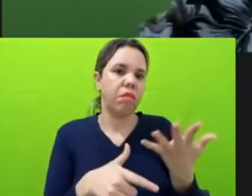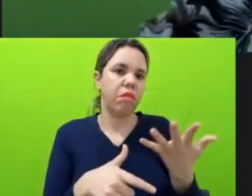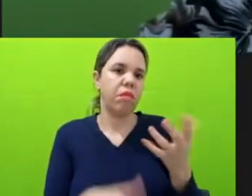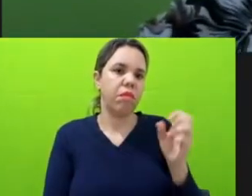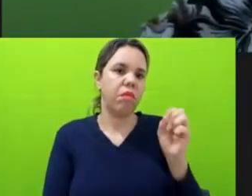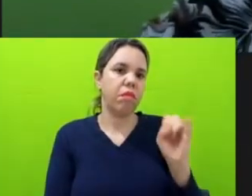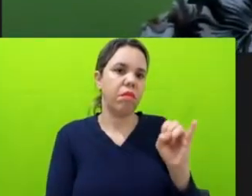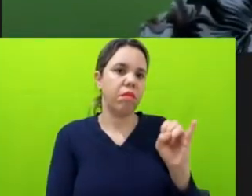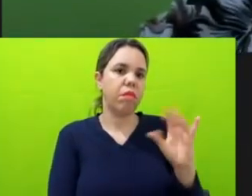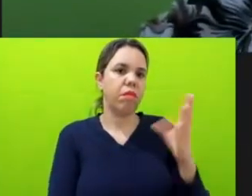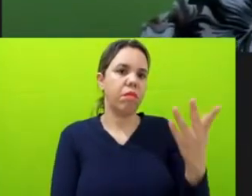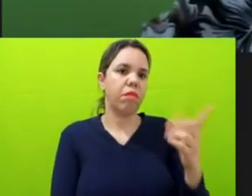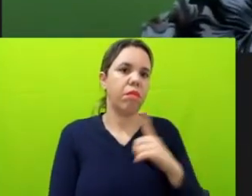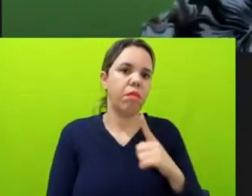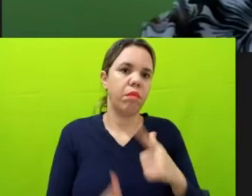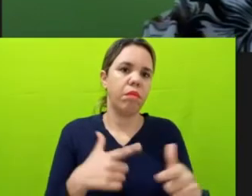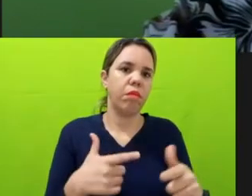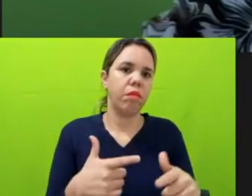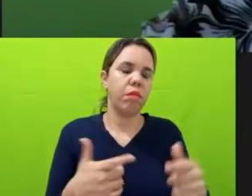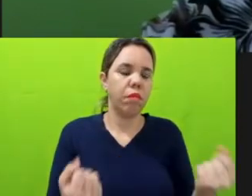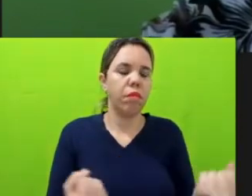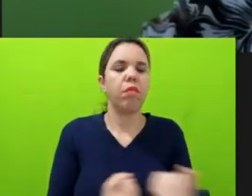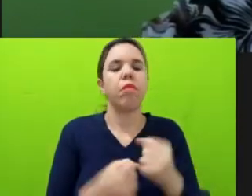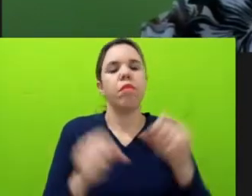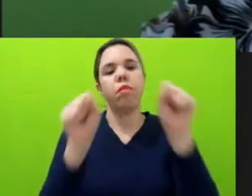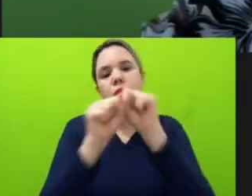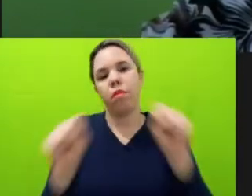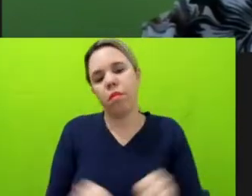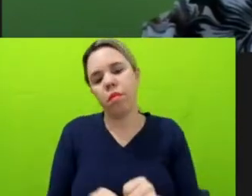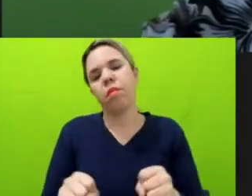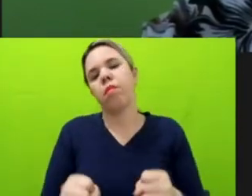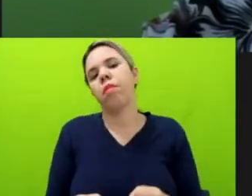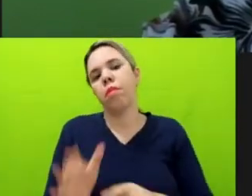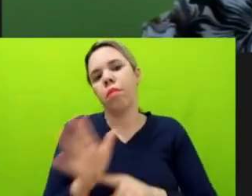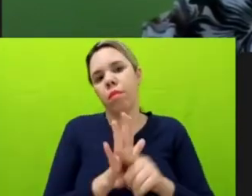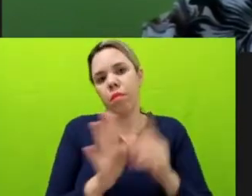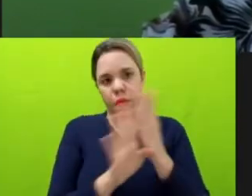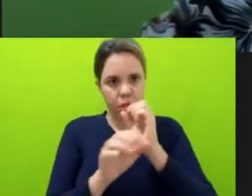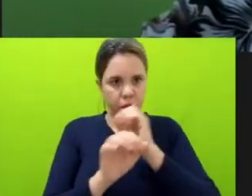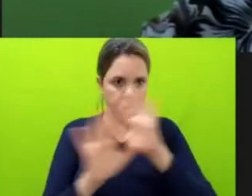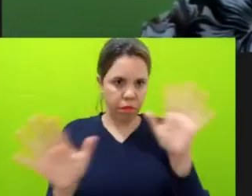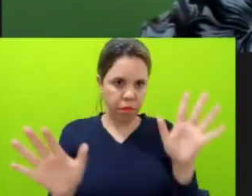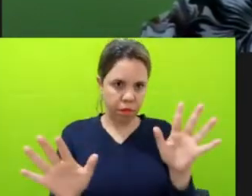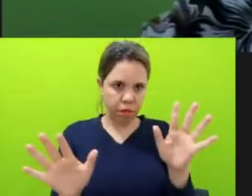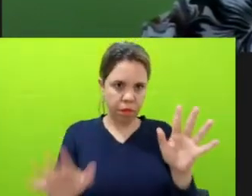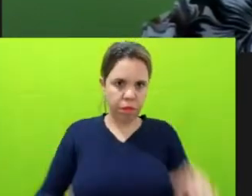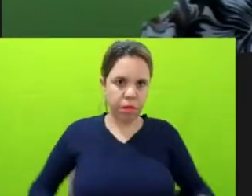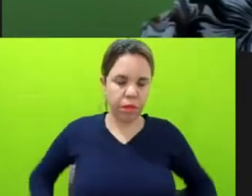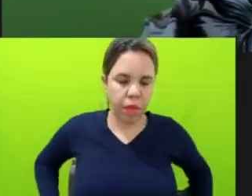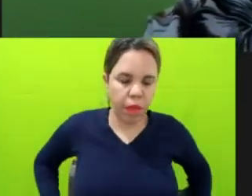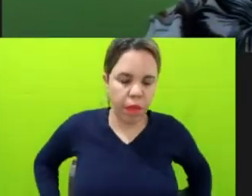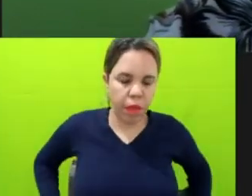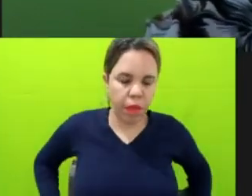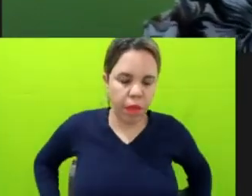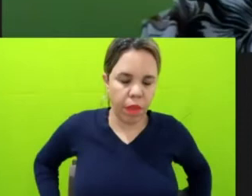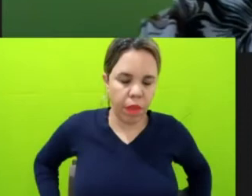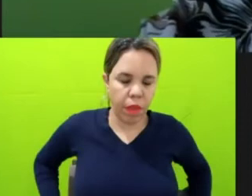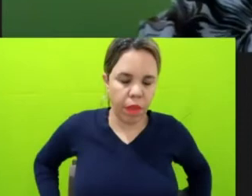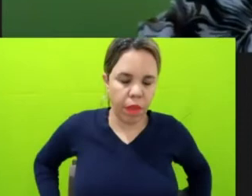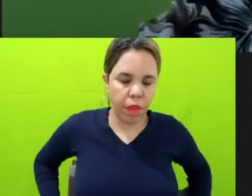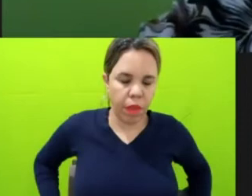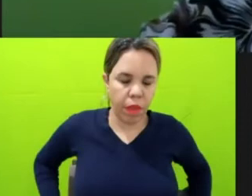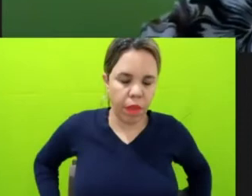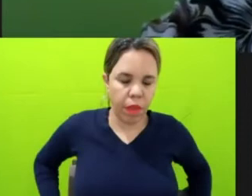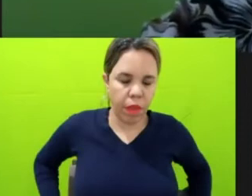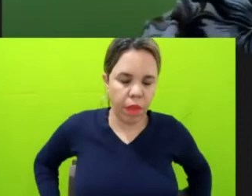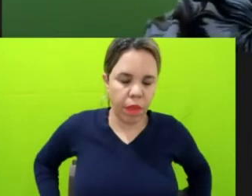alimentação ali dos sistemas de dados que estão em transparência ativa, né? Então, acho que o caso da violência doméstica que você trouxe, essa própria questão